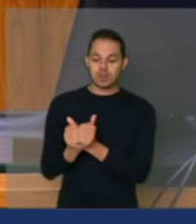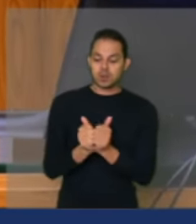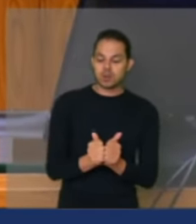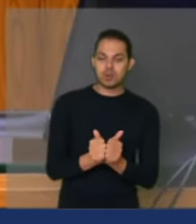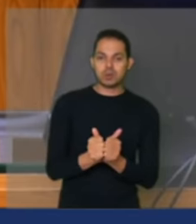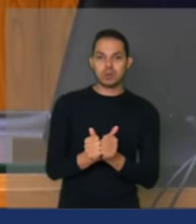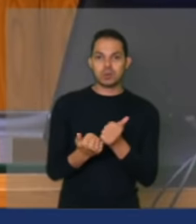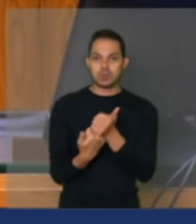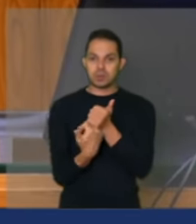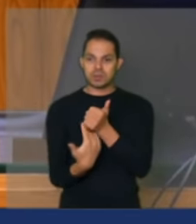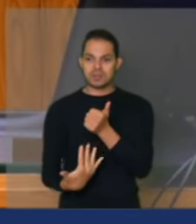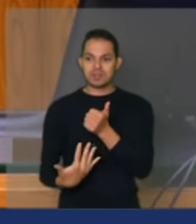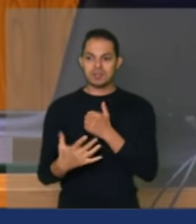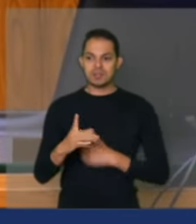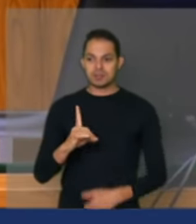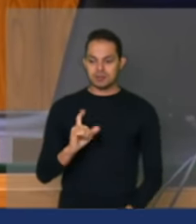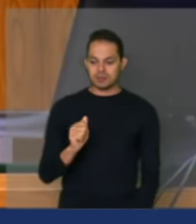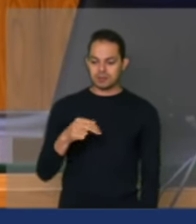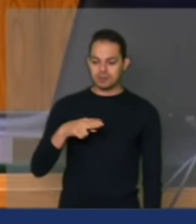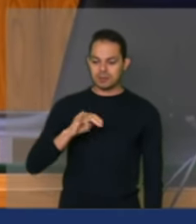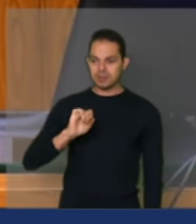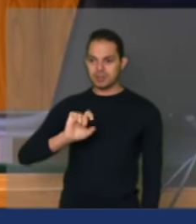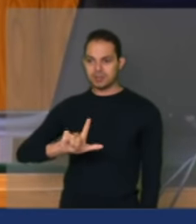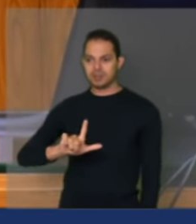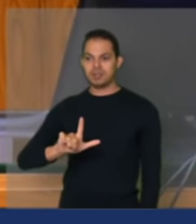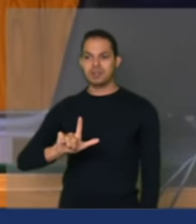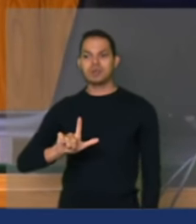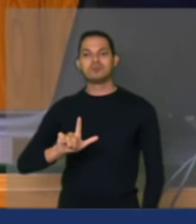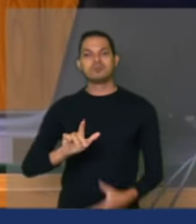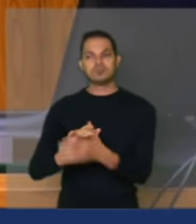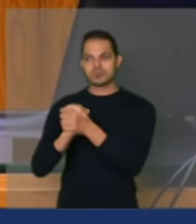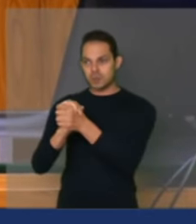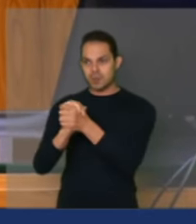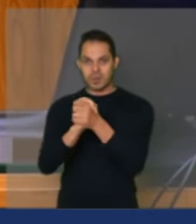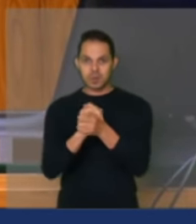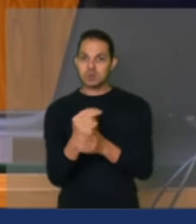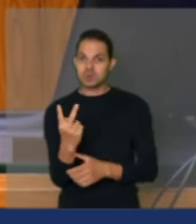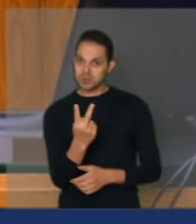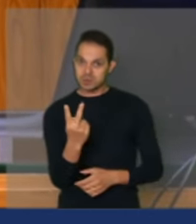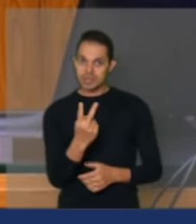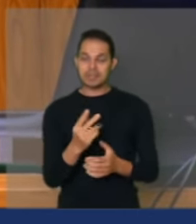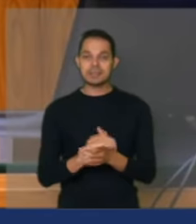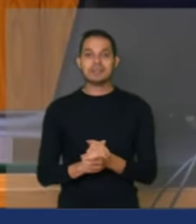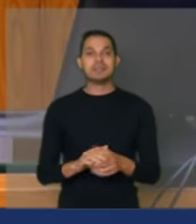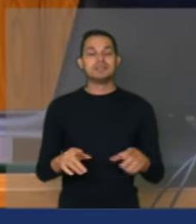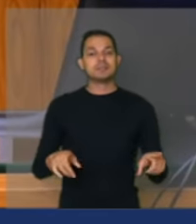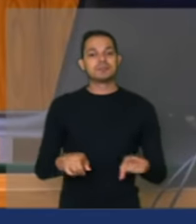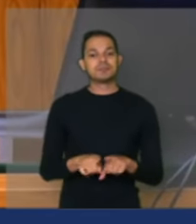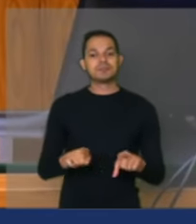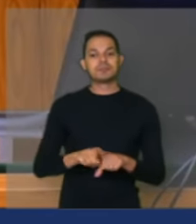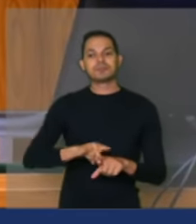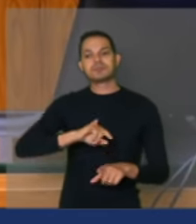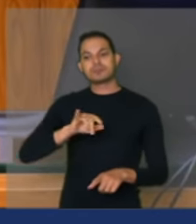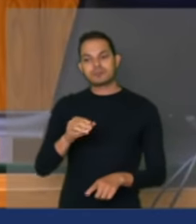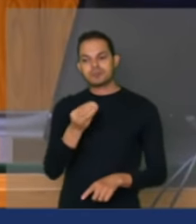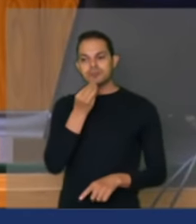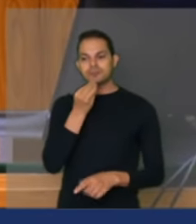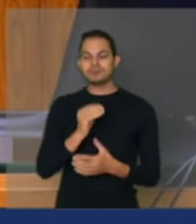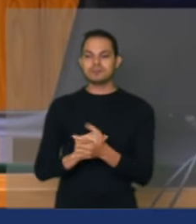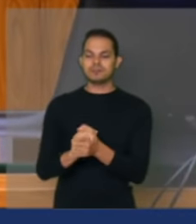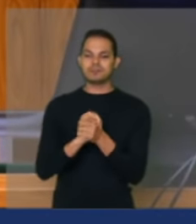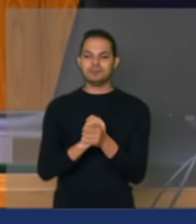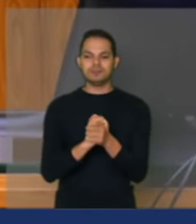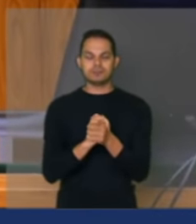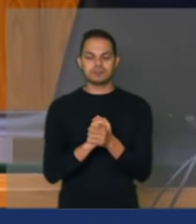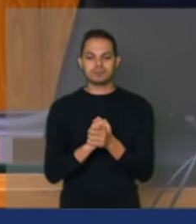assessor Daniel Lousada, a quem cumprimento também. E aproveito também para cumprimentar